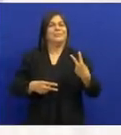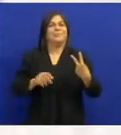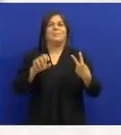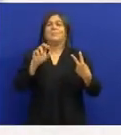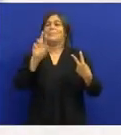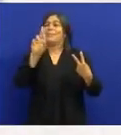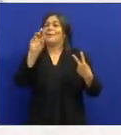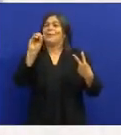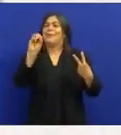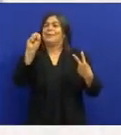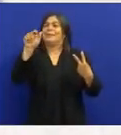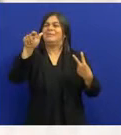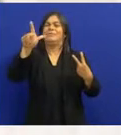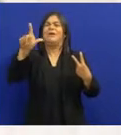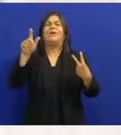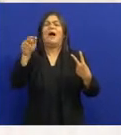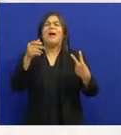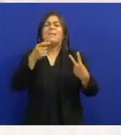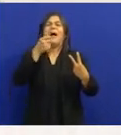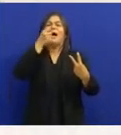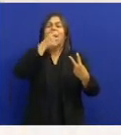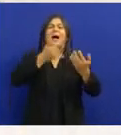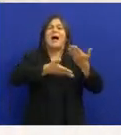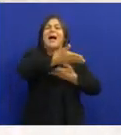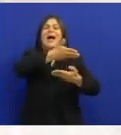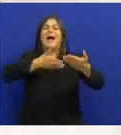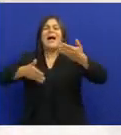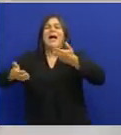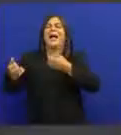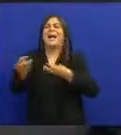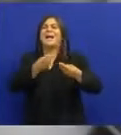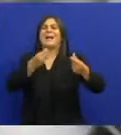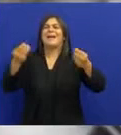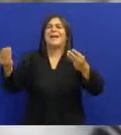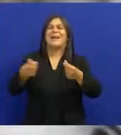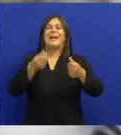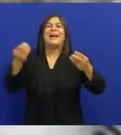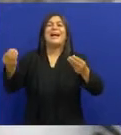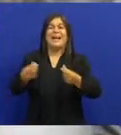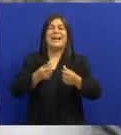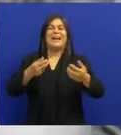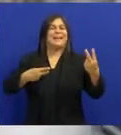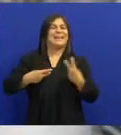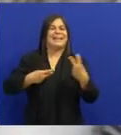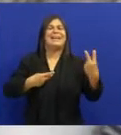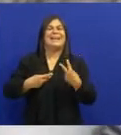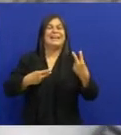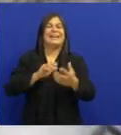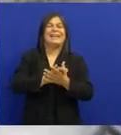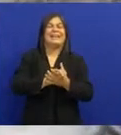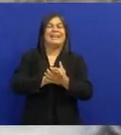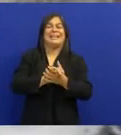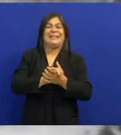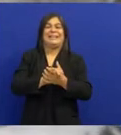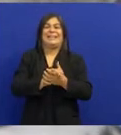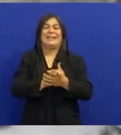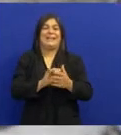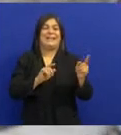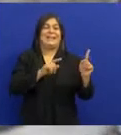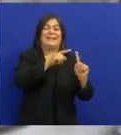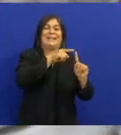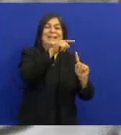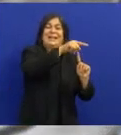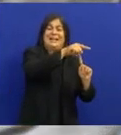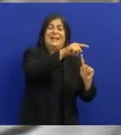Que era uma dupla Cômica Uma dupla muito bem humorada Chamada Café com Leite Ele era